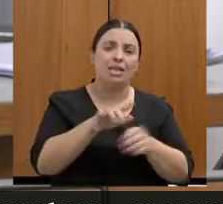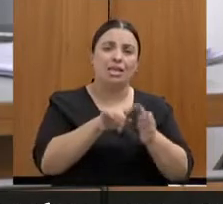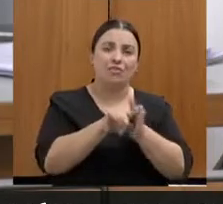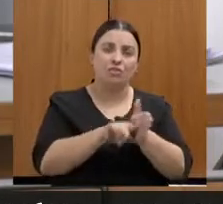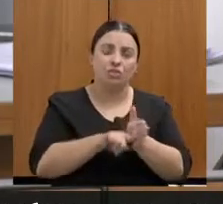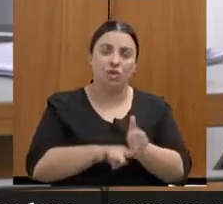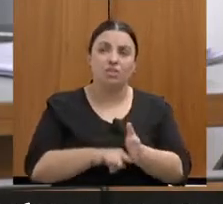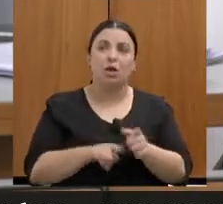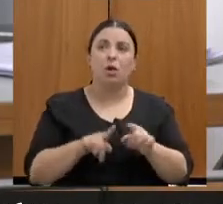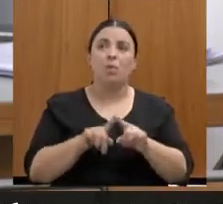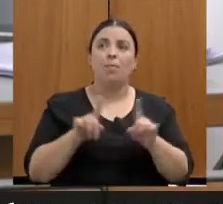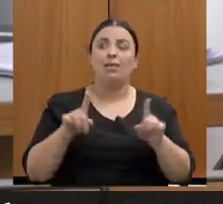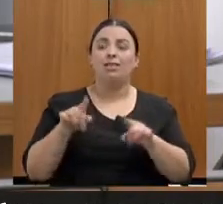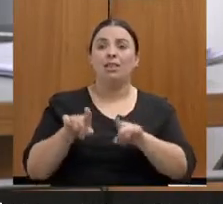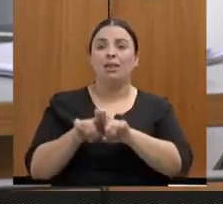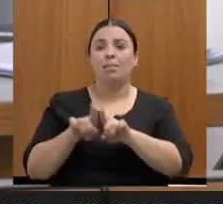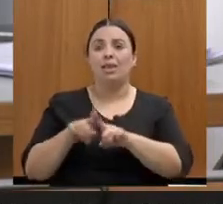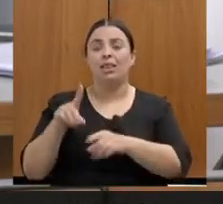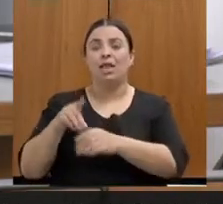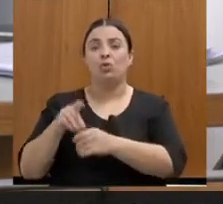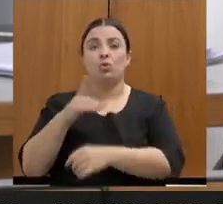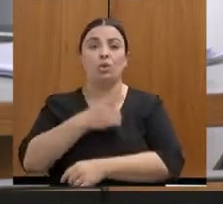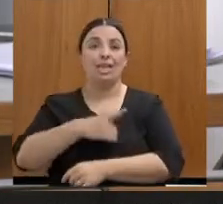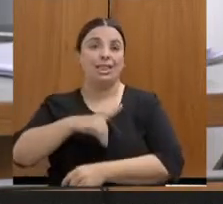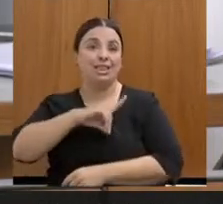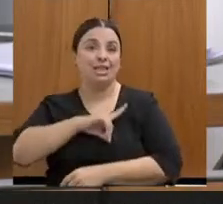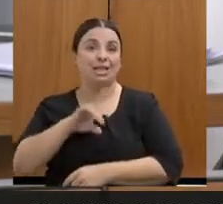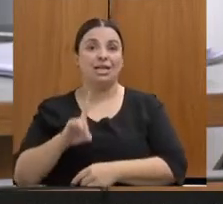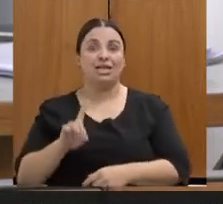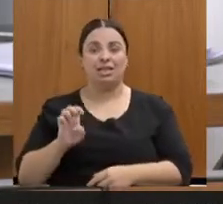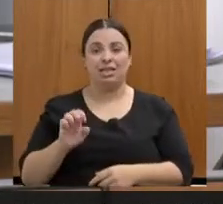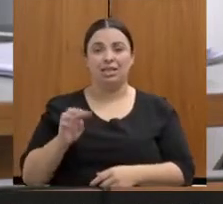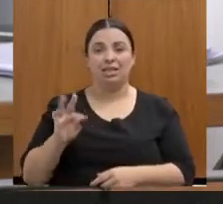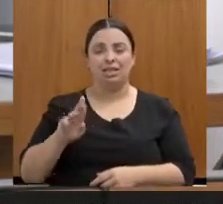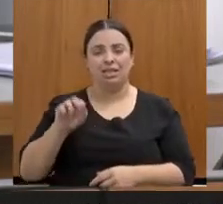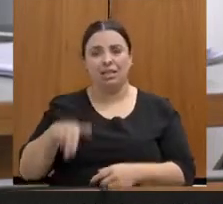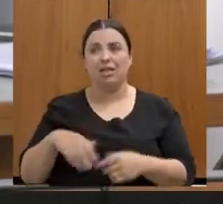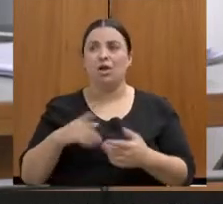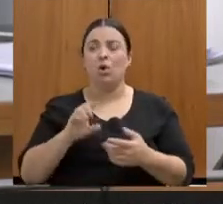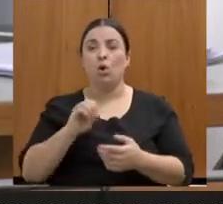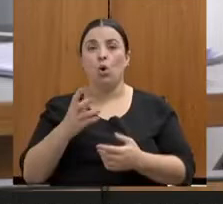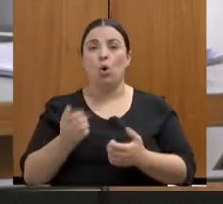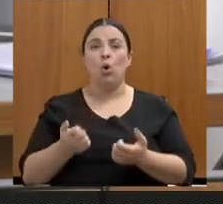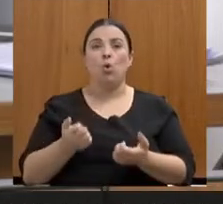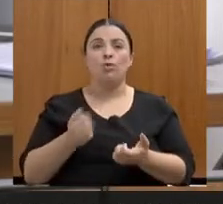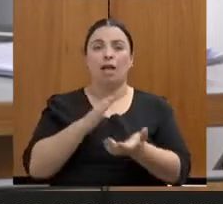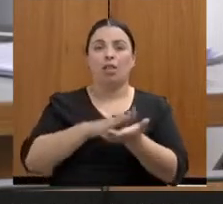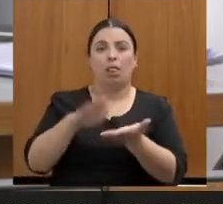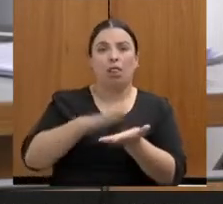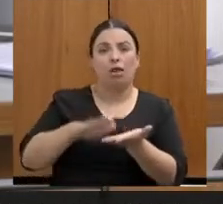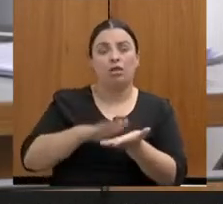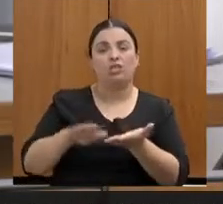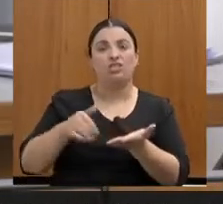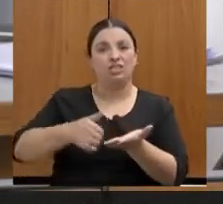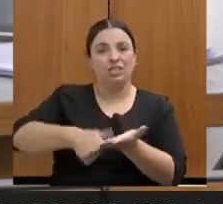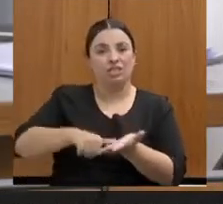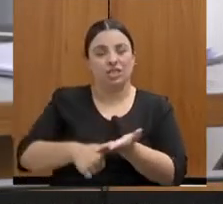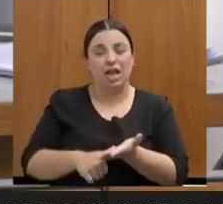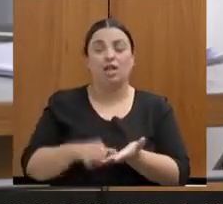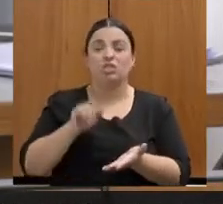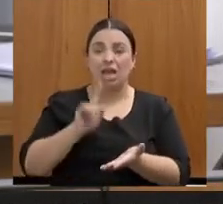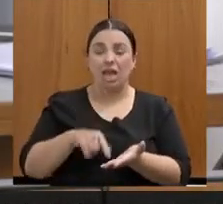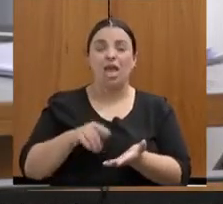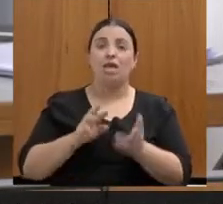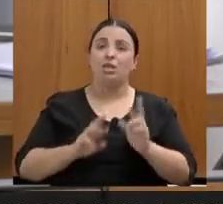serviço no DETRAN, a prestação de serviço na emissão de identidade. Então, tudo isso é polícia civil e tudo isso